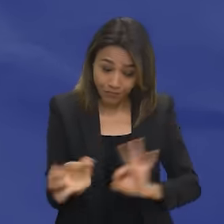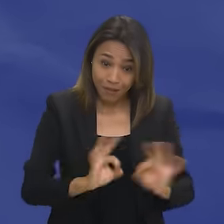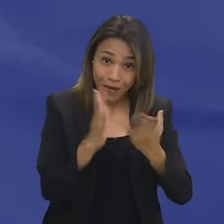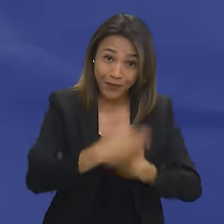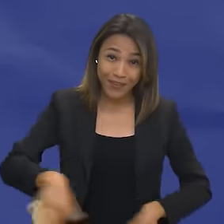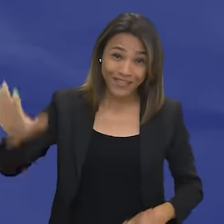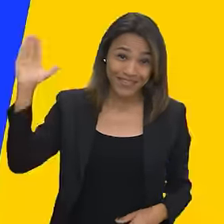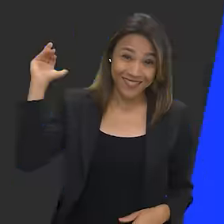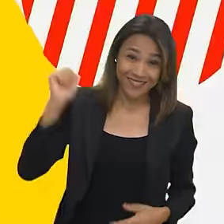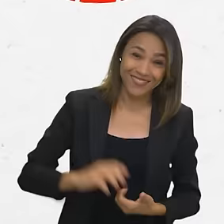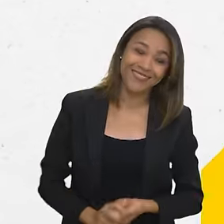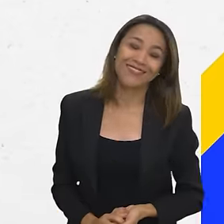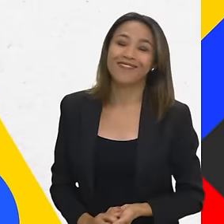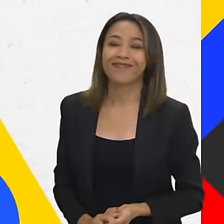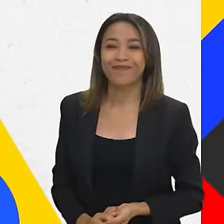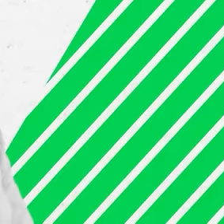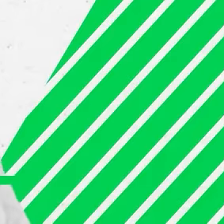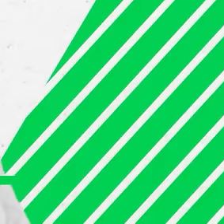prova. Até lá!